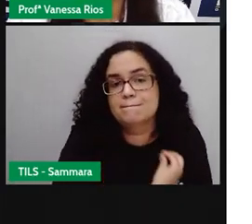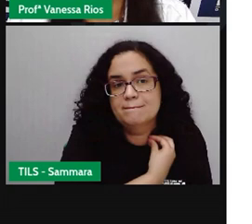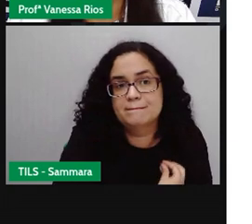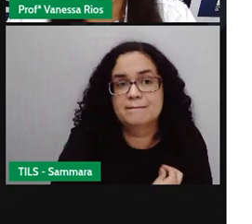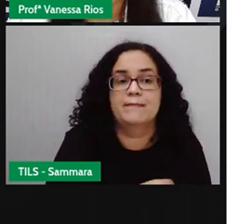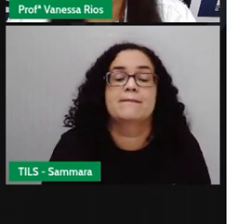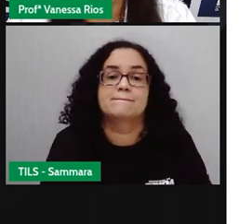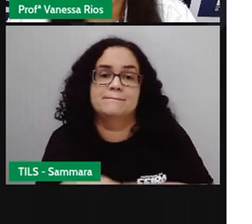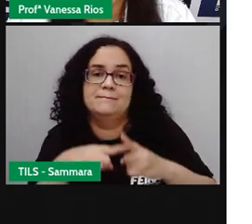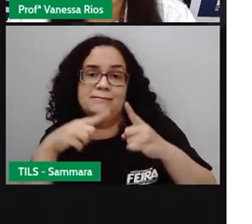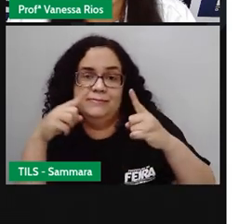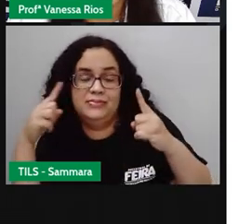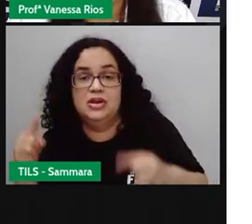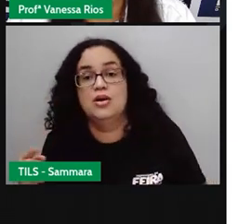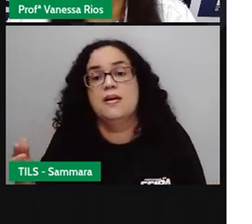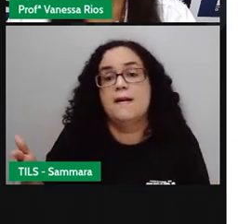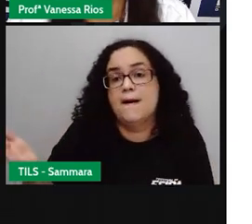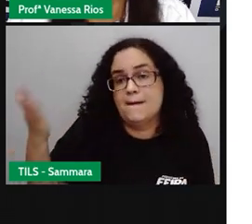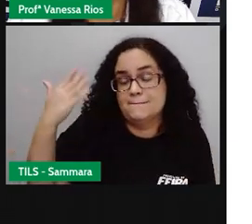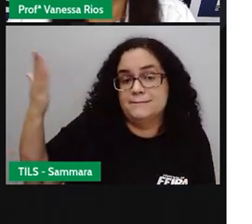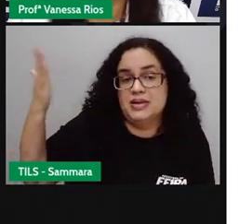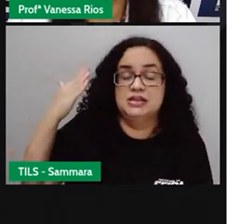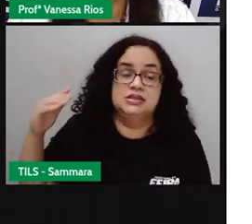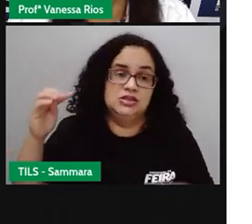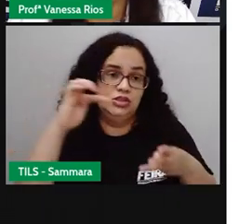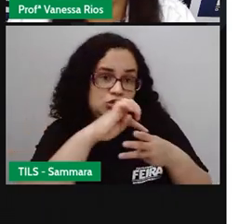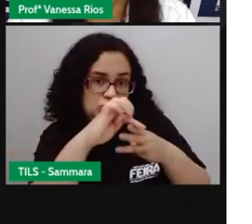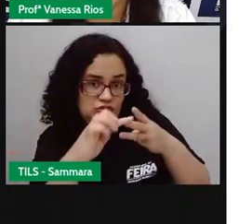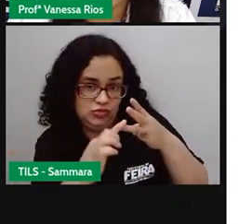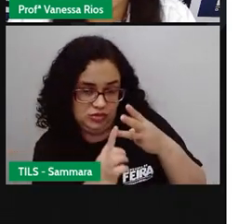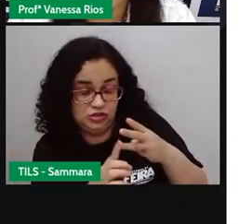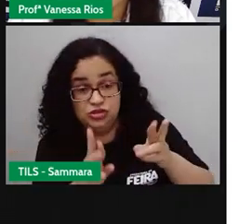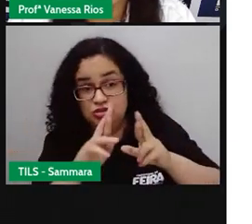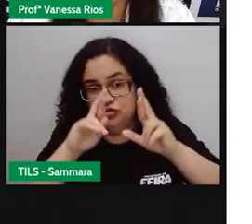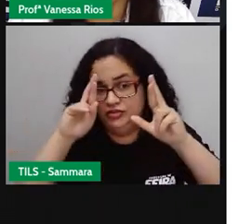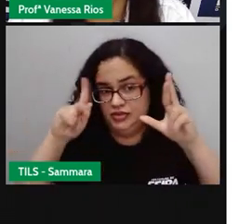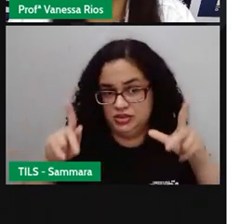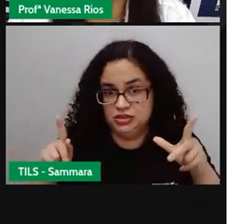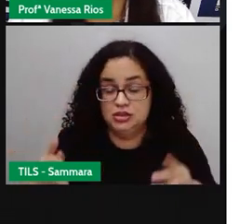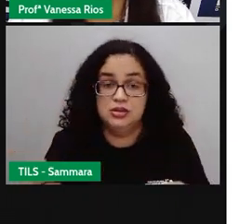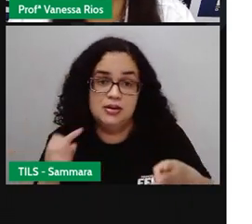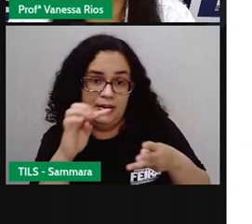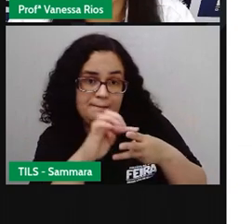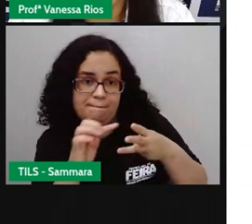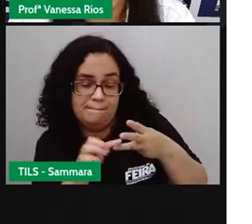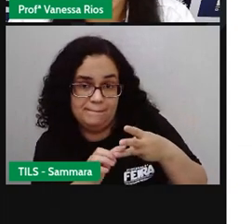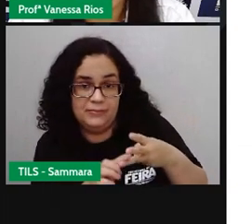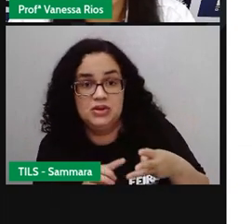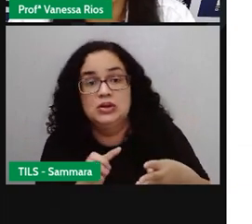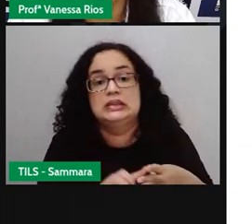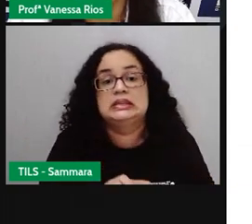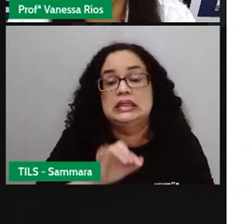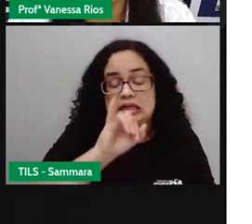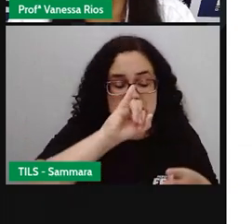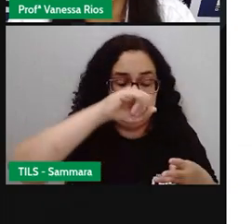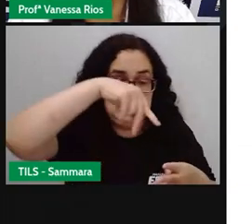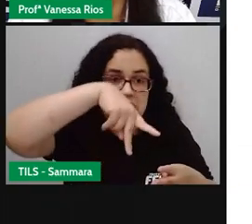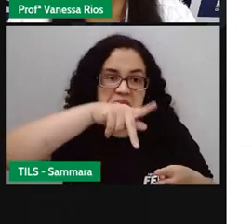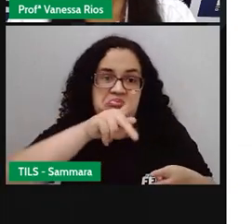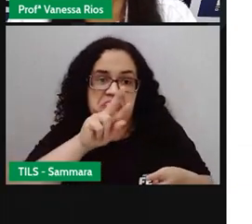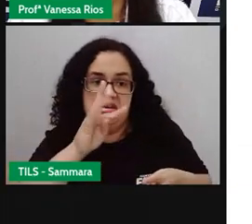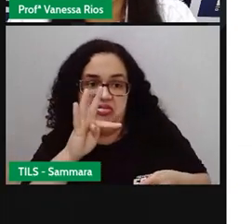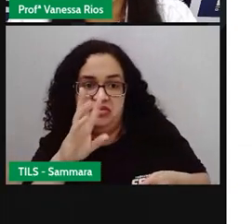mas o pretérito, que é o passado, se divide em três tipos diferentes. O pretérito imperfeito, o